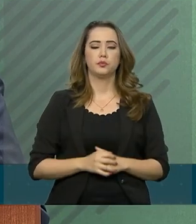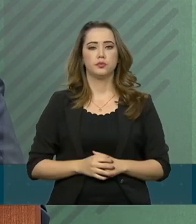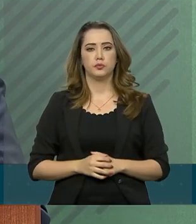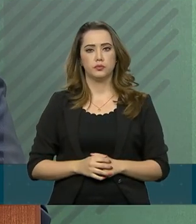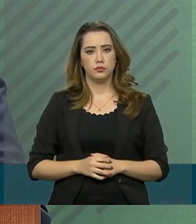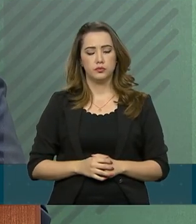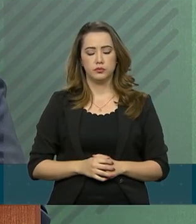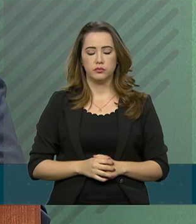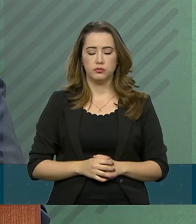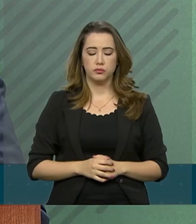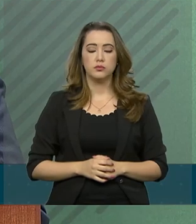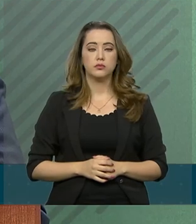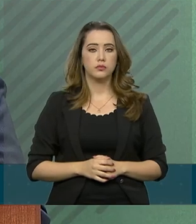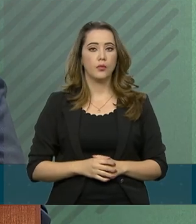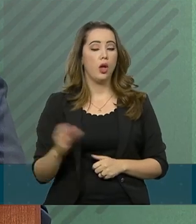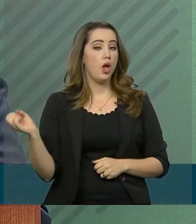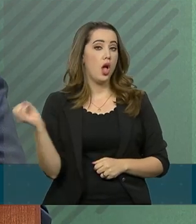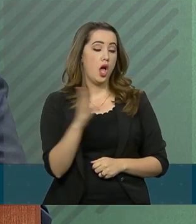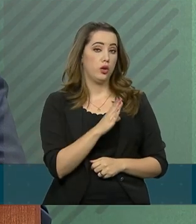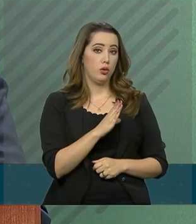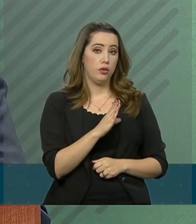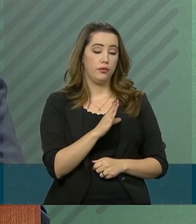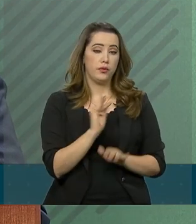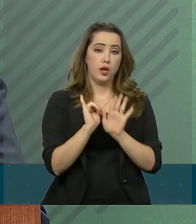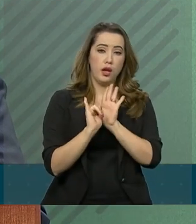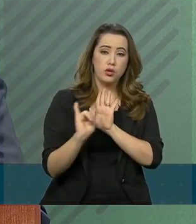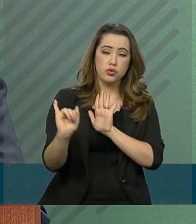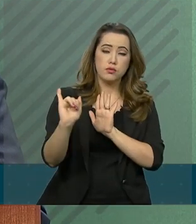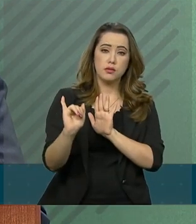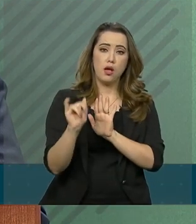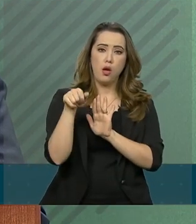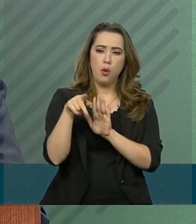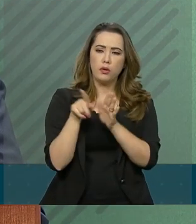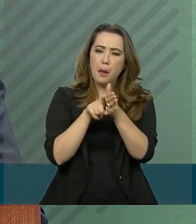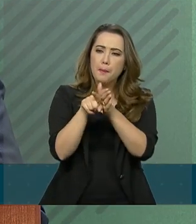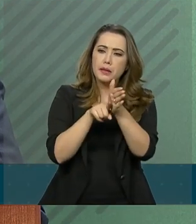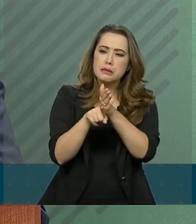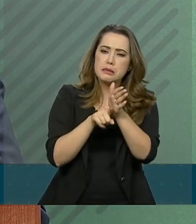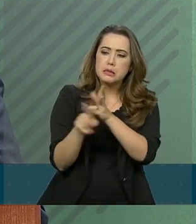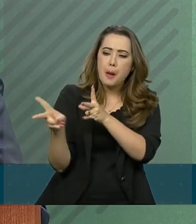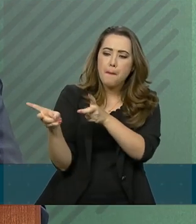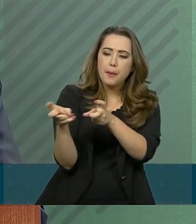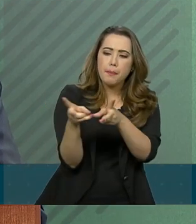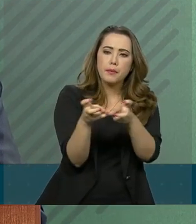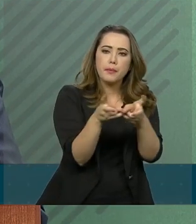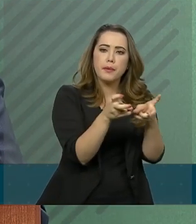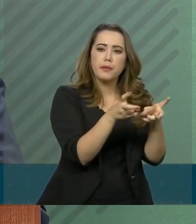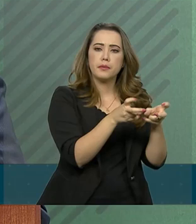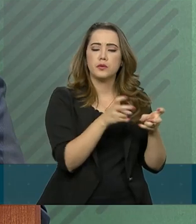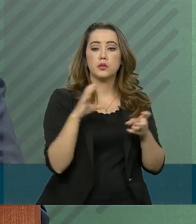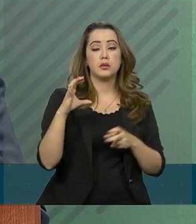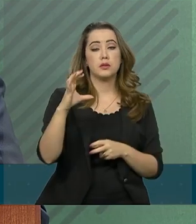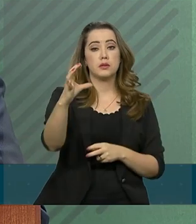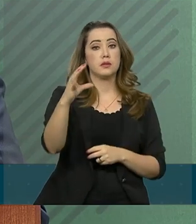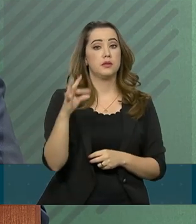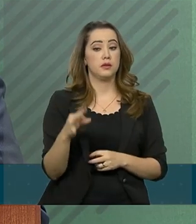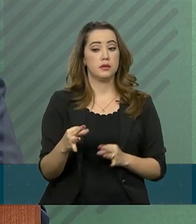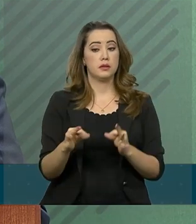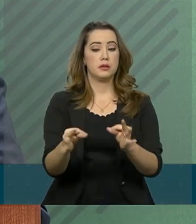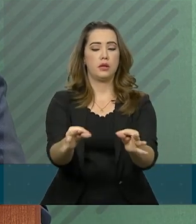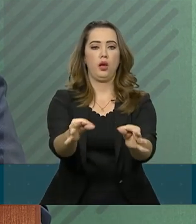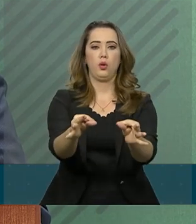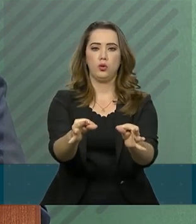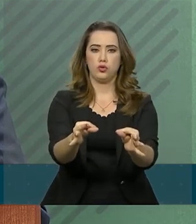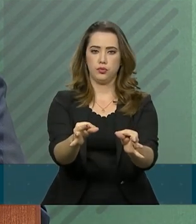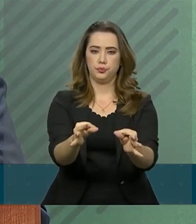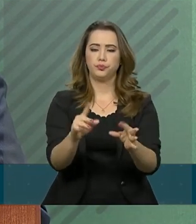A nova edição da pesquisa Percepção Pública da Ciência e Tecnologia